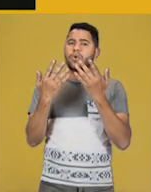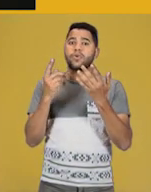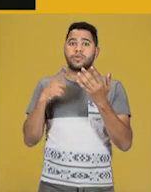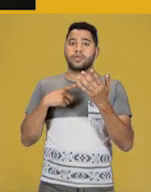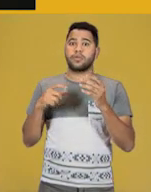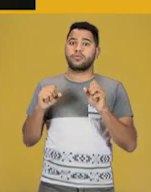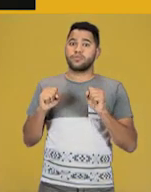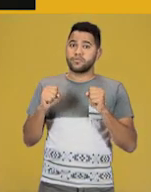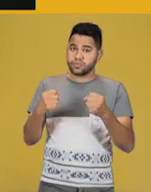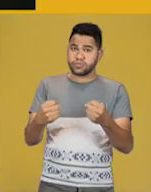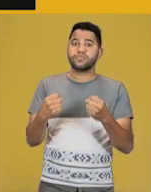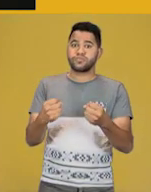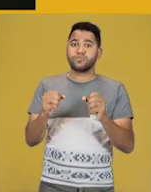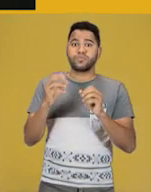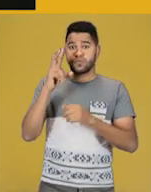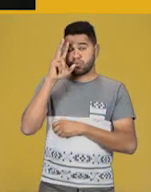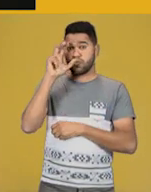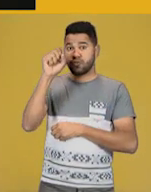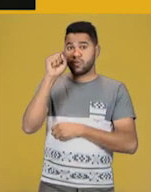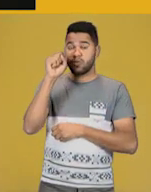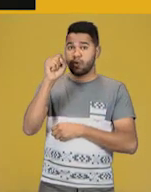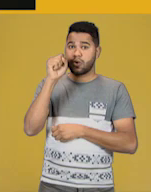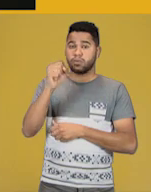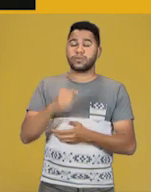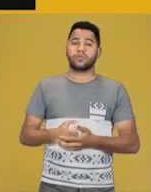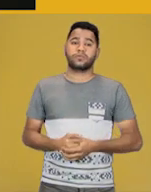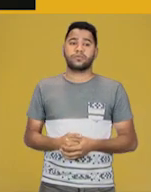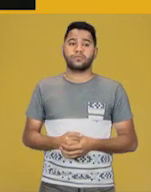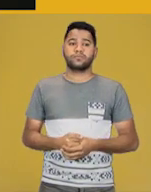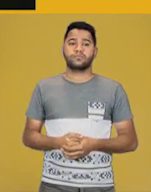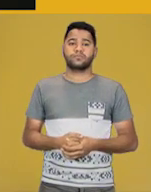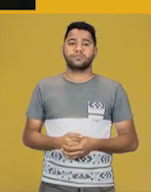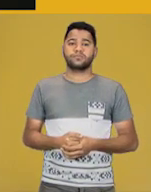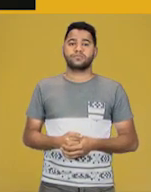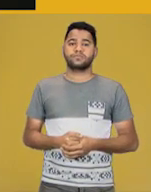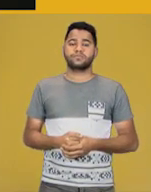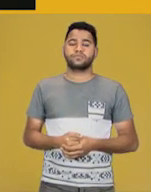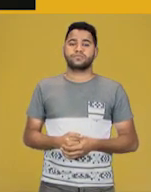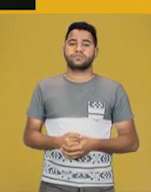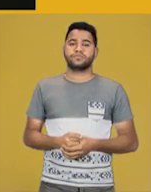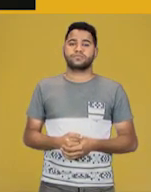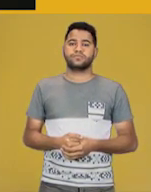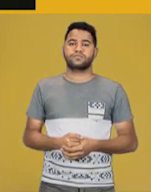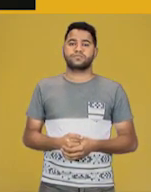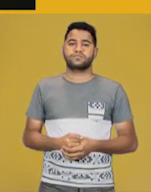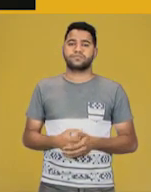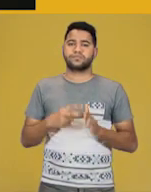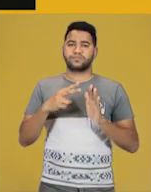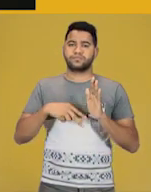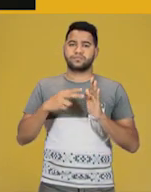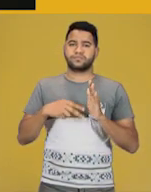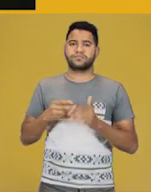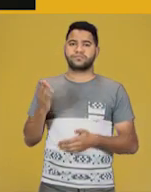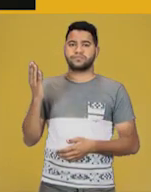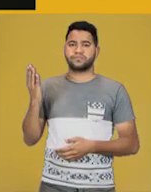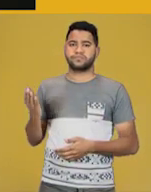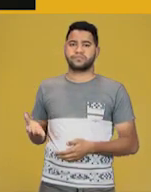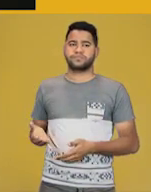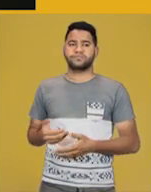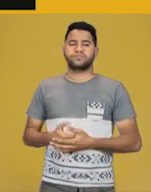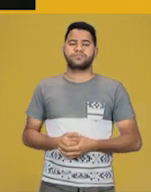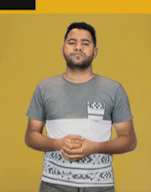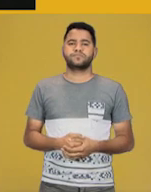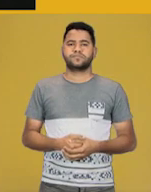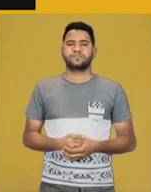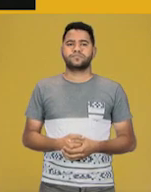intensas, vibrantes. He would sometimes apply the paint directly onto the